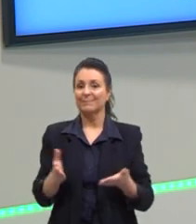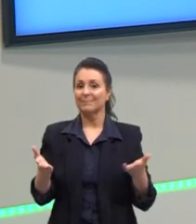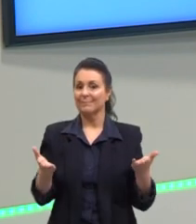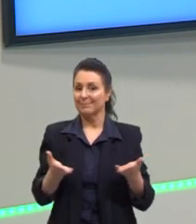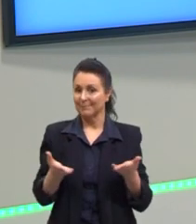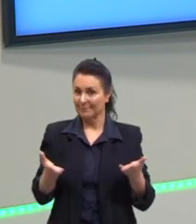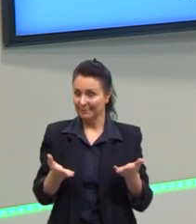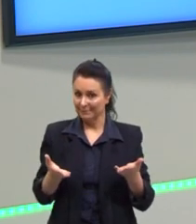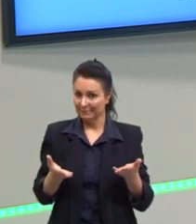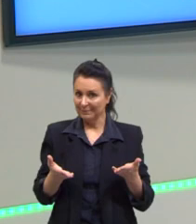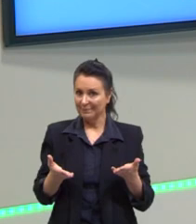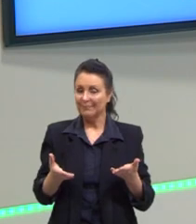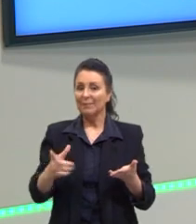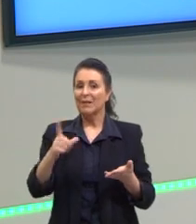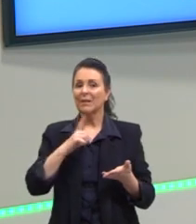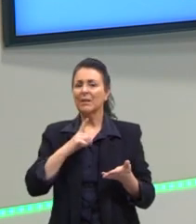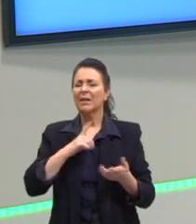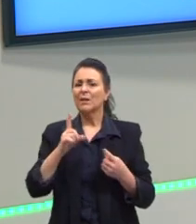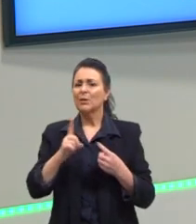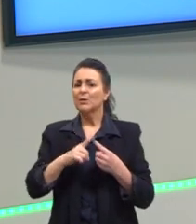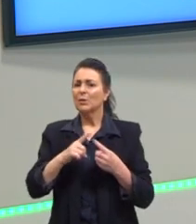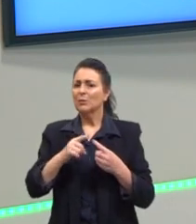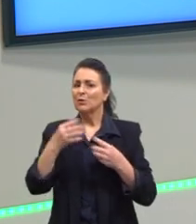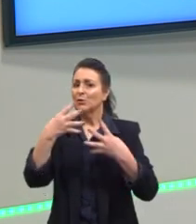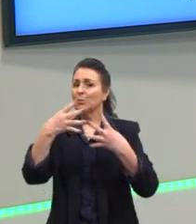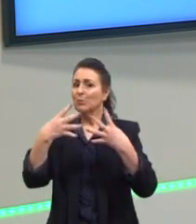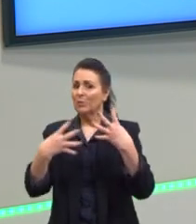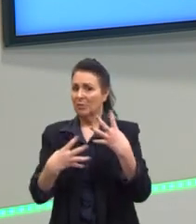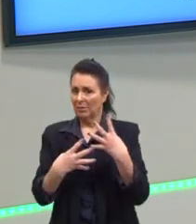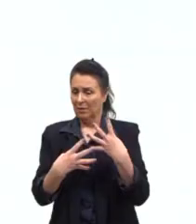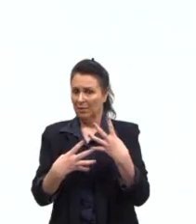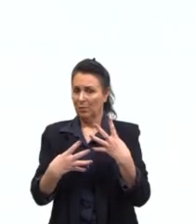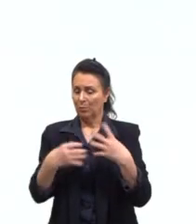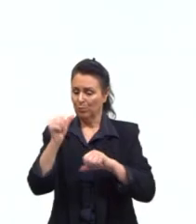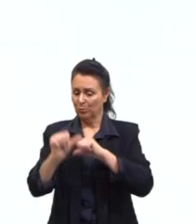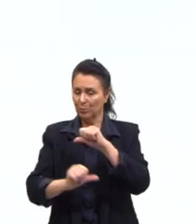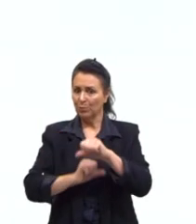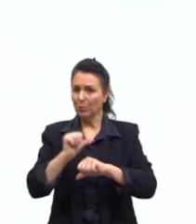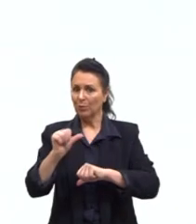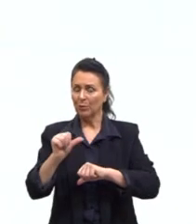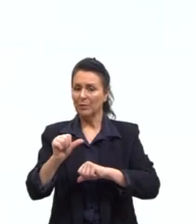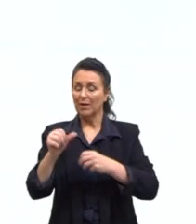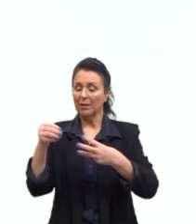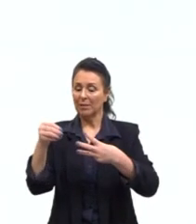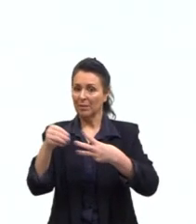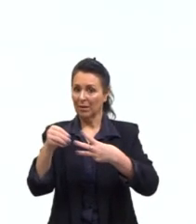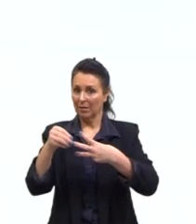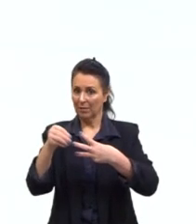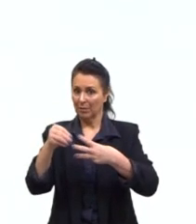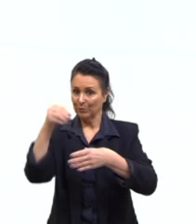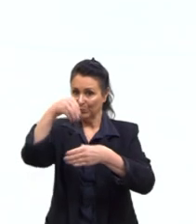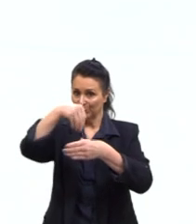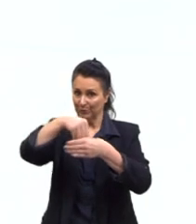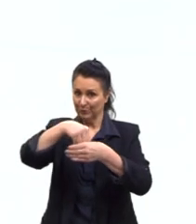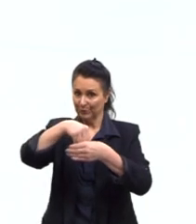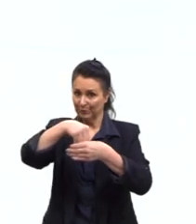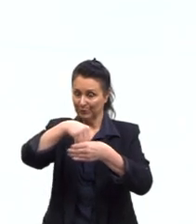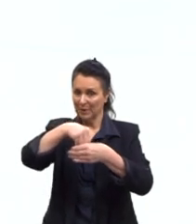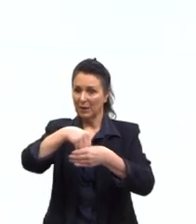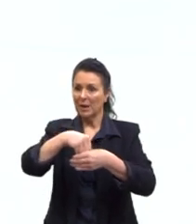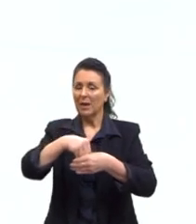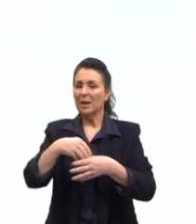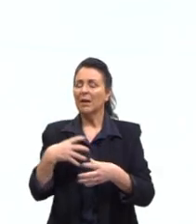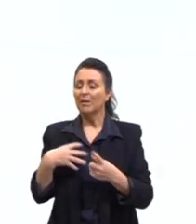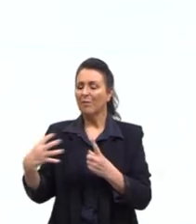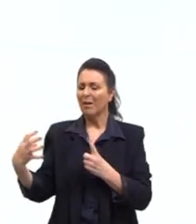Gente, temos um tipo de mutação também que ocorre na célula. Ela vai